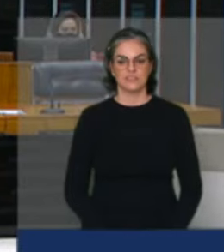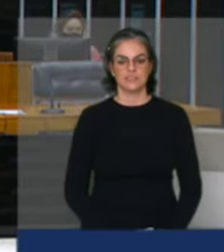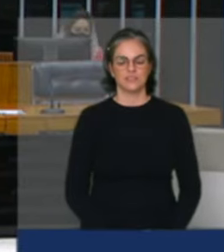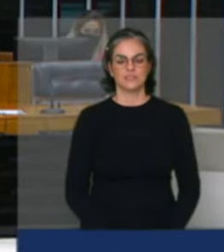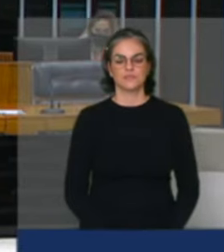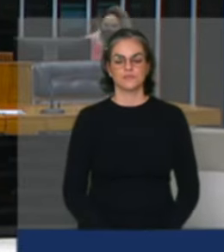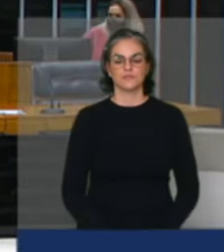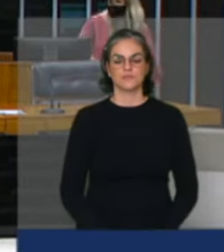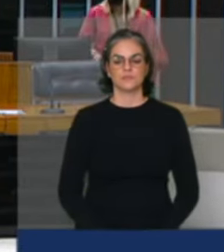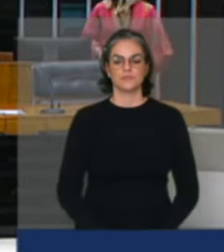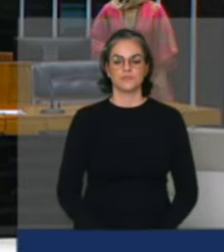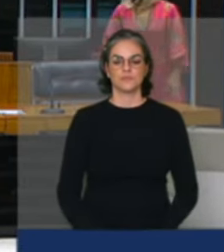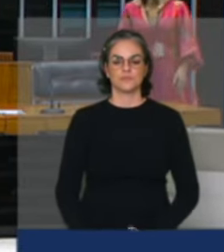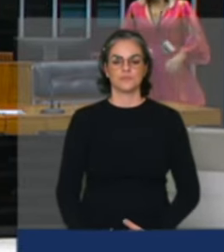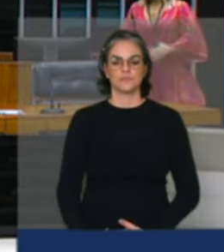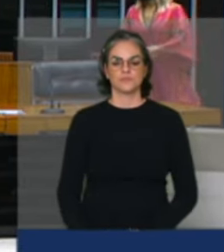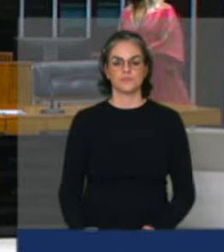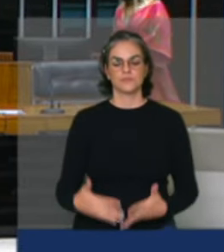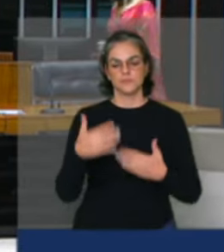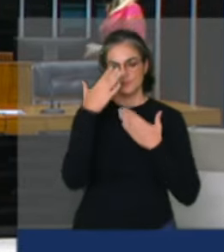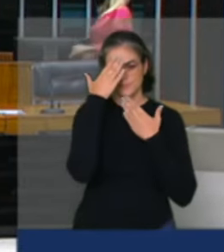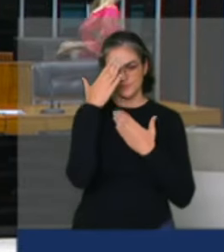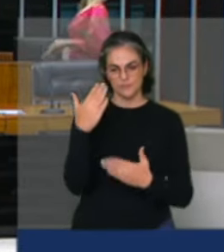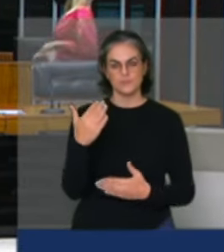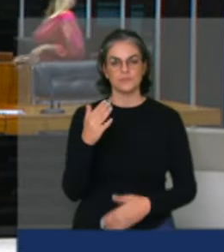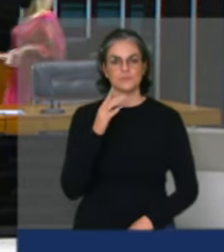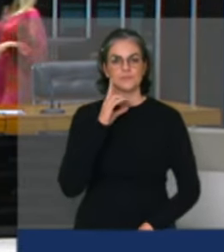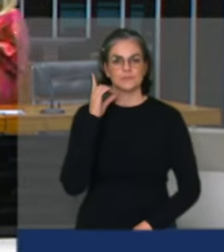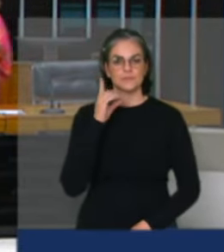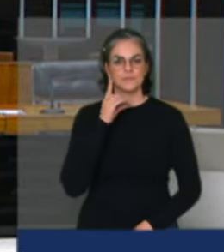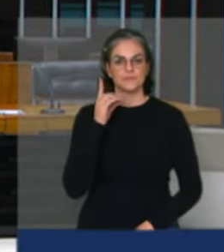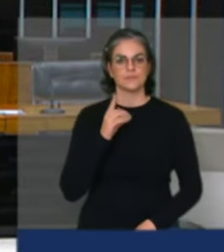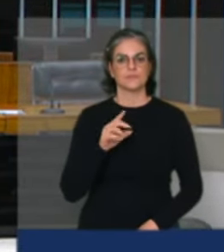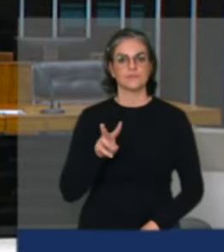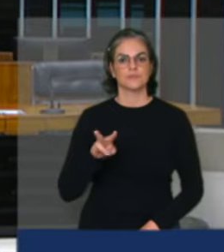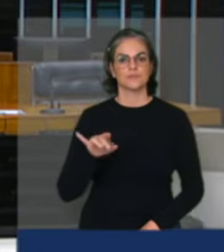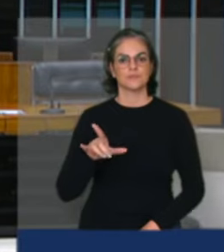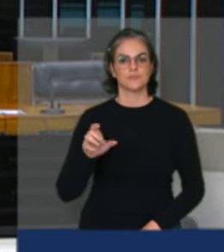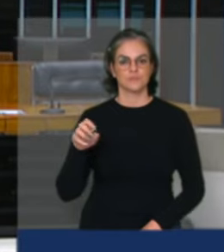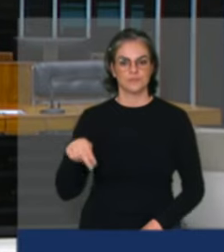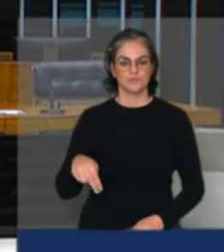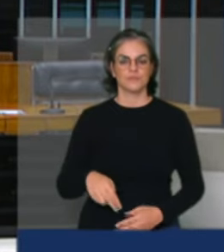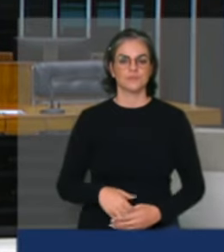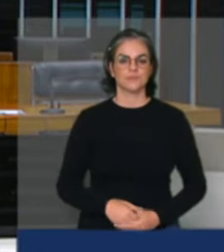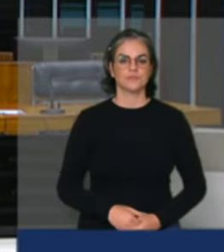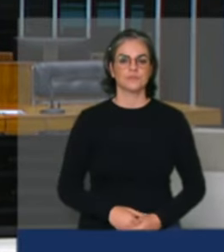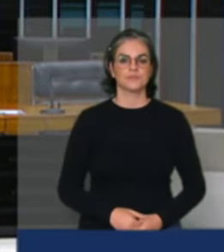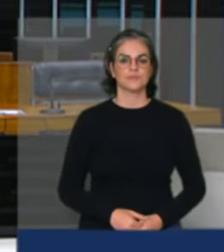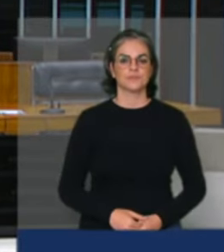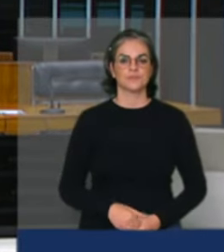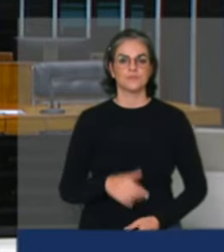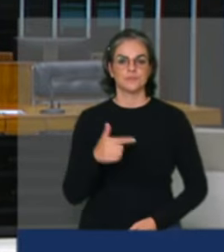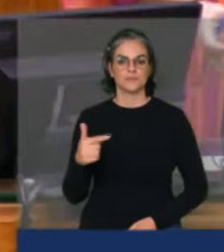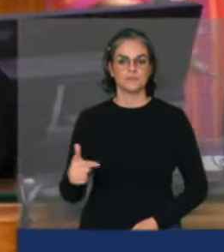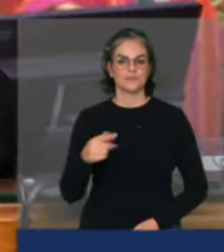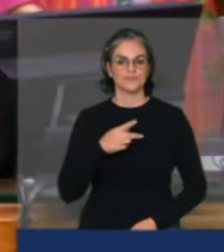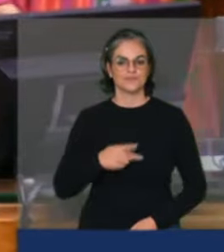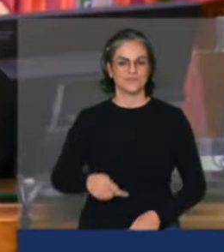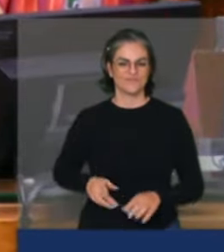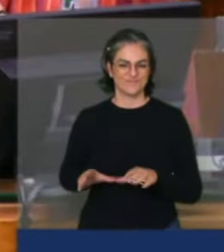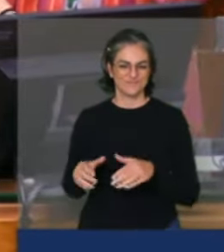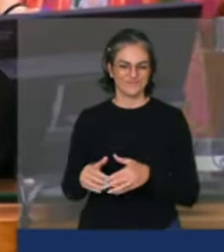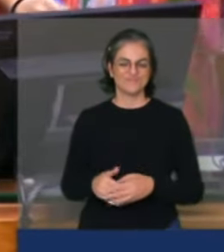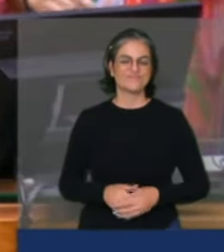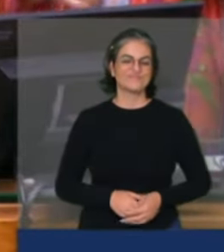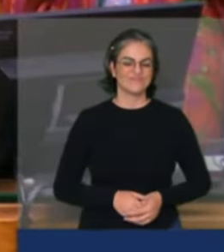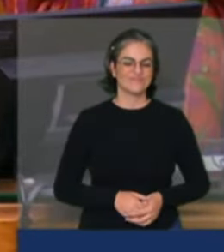muito obrigado colega deputado Wilson da Fetaeng que é o nosso vice-presidente da frente parlamentar seguindo